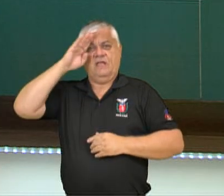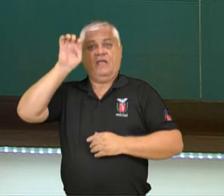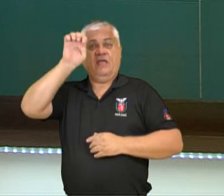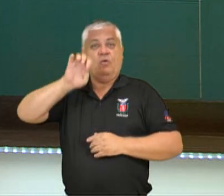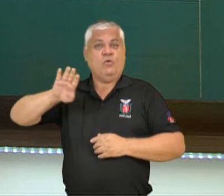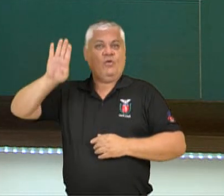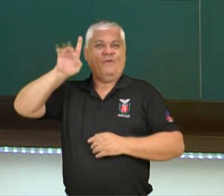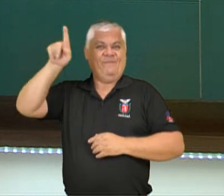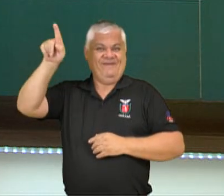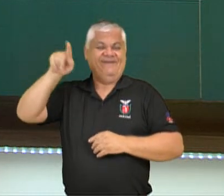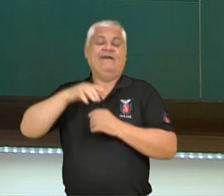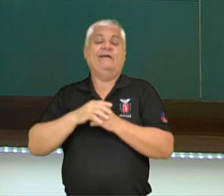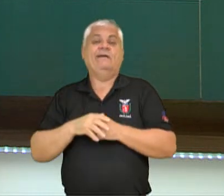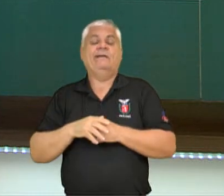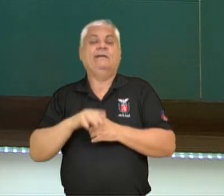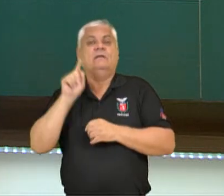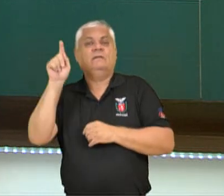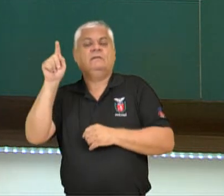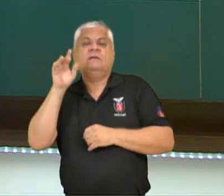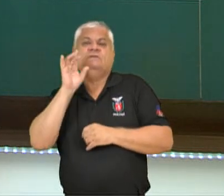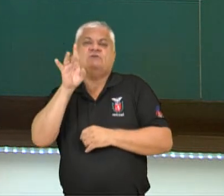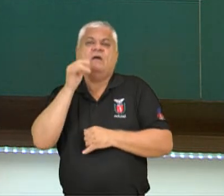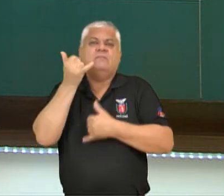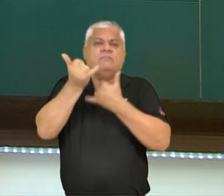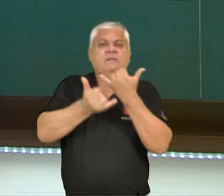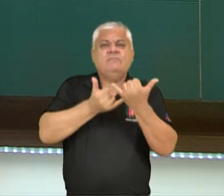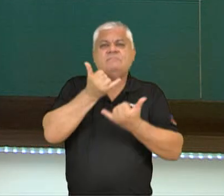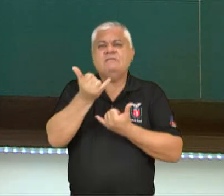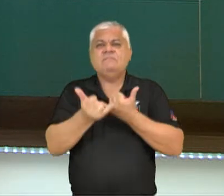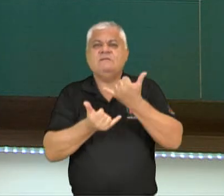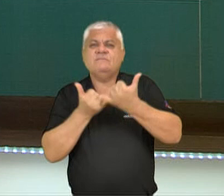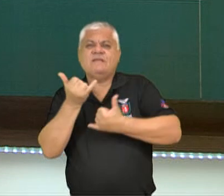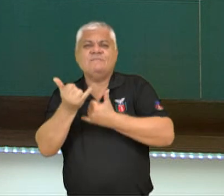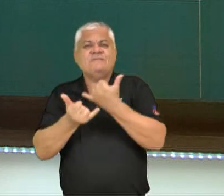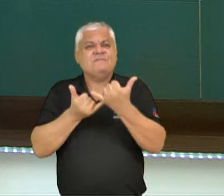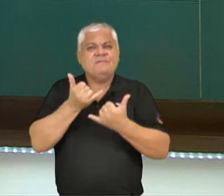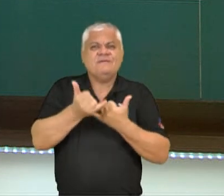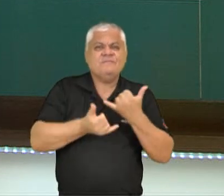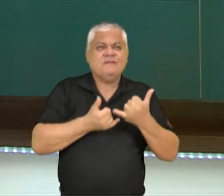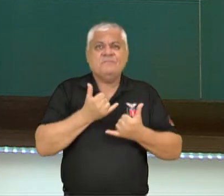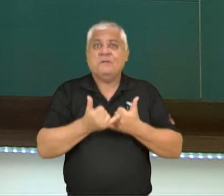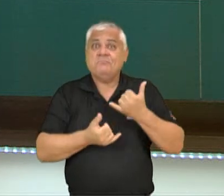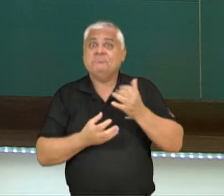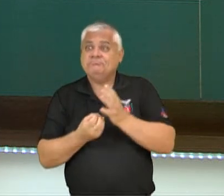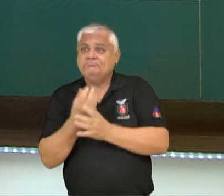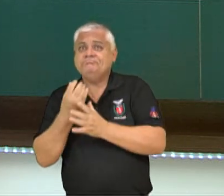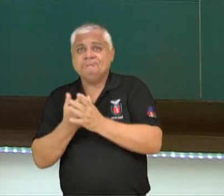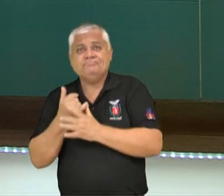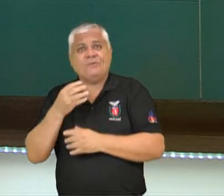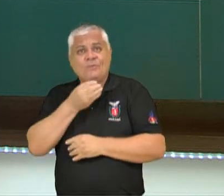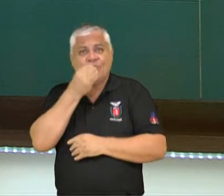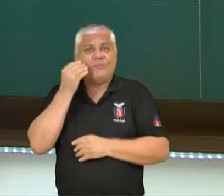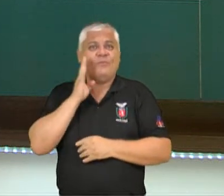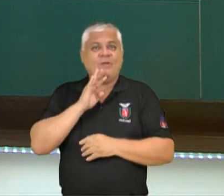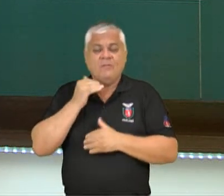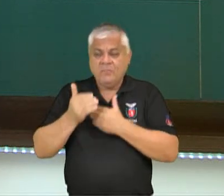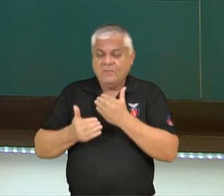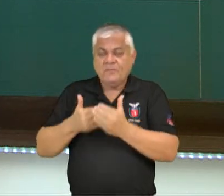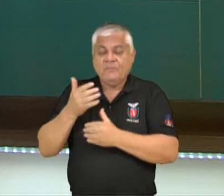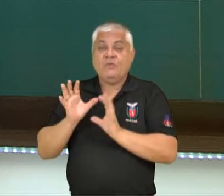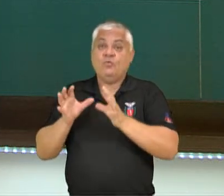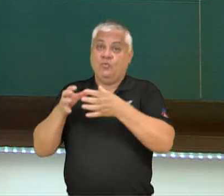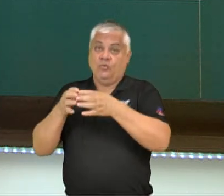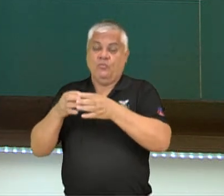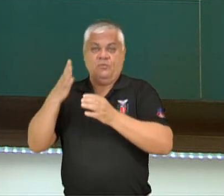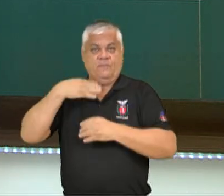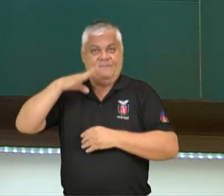utilizavam como meio de entretenimento para suas tropas. Então ela foi, surgiu entre os